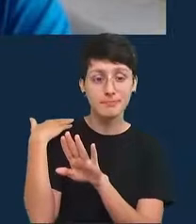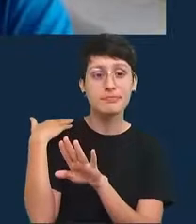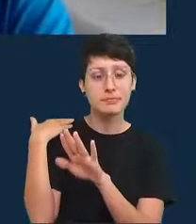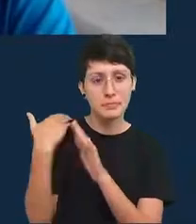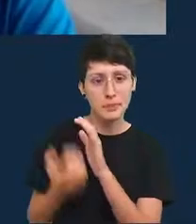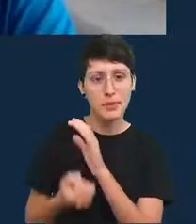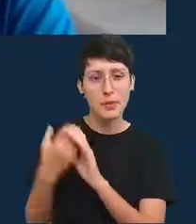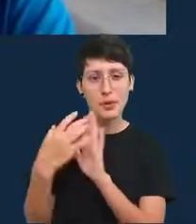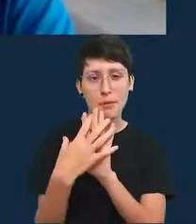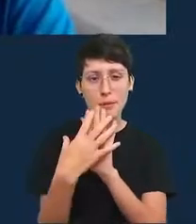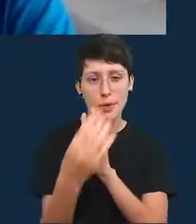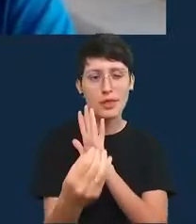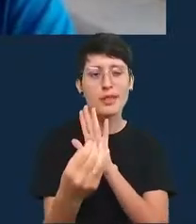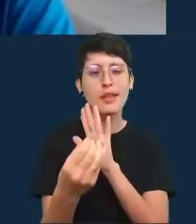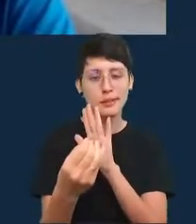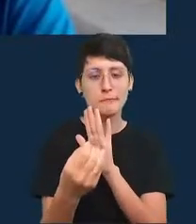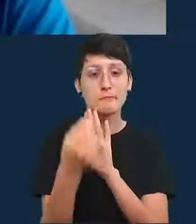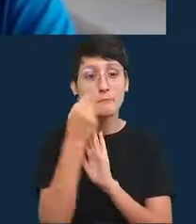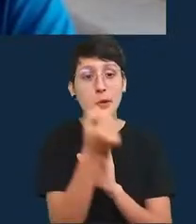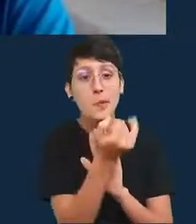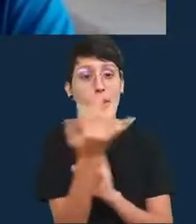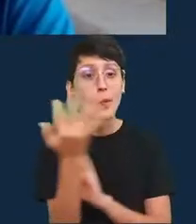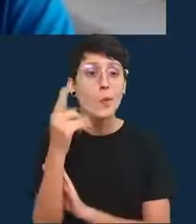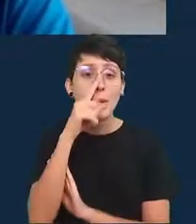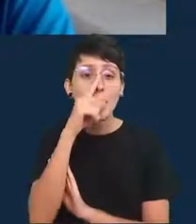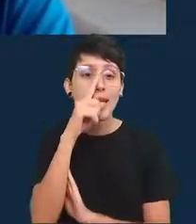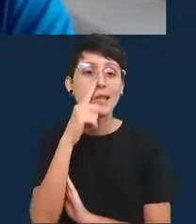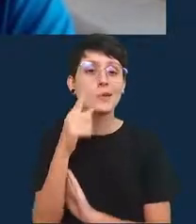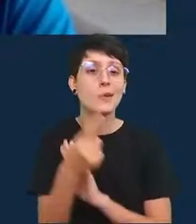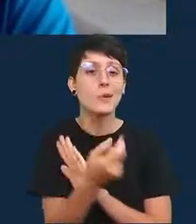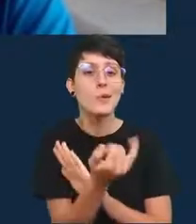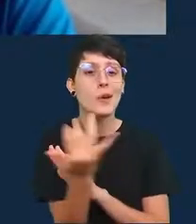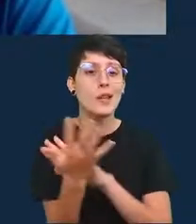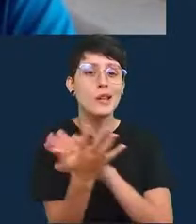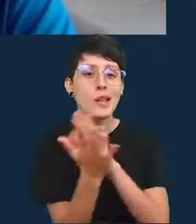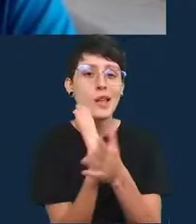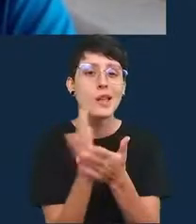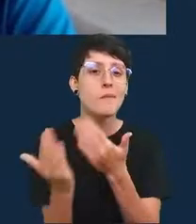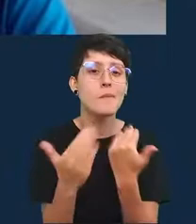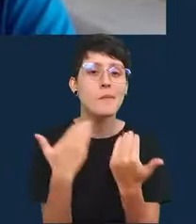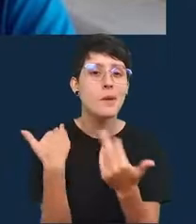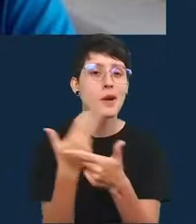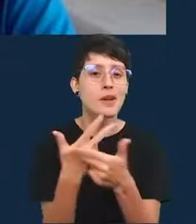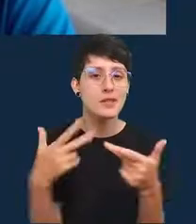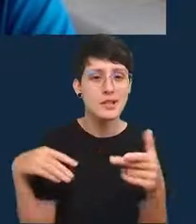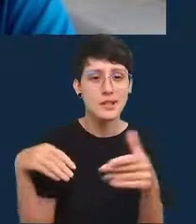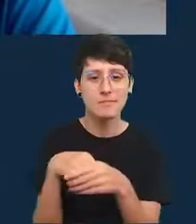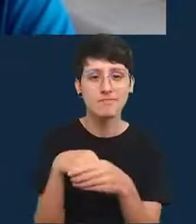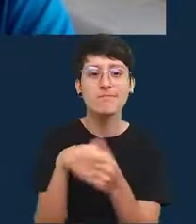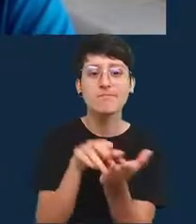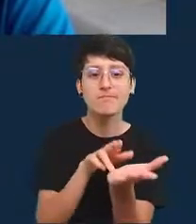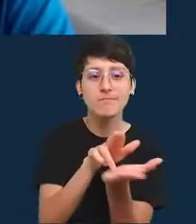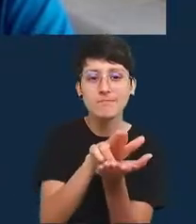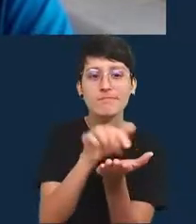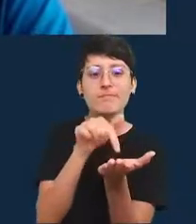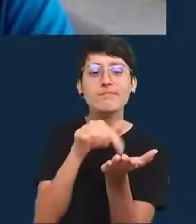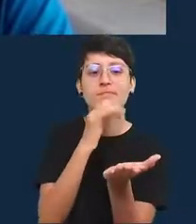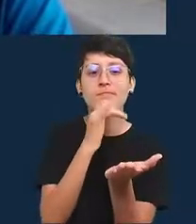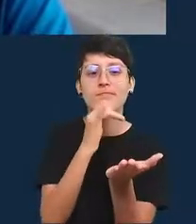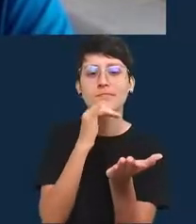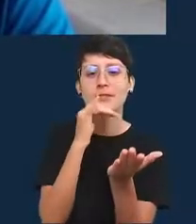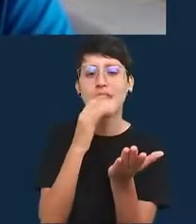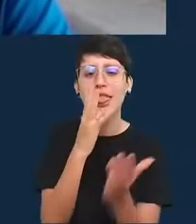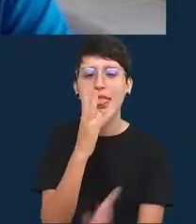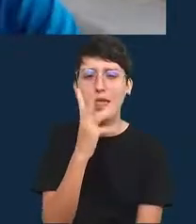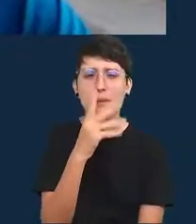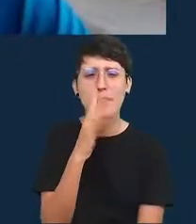estimar o risco de mortes na hospitalização nas internações aonde demorou também